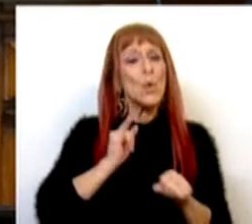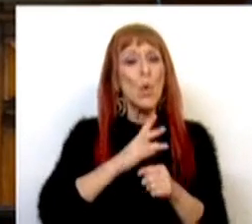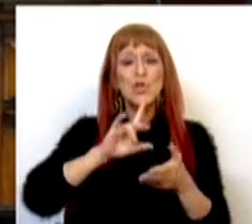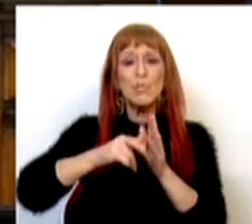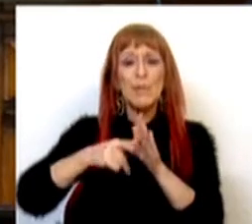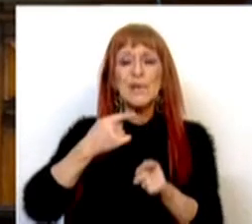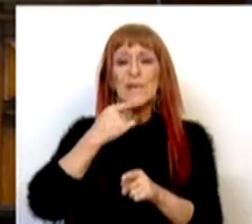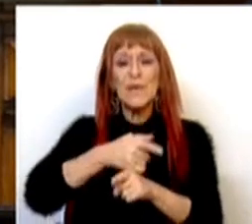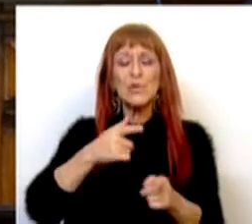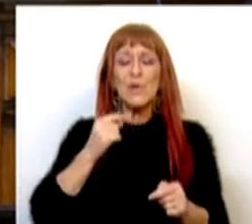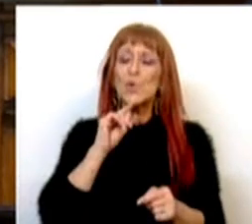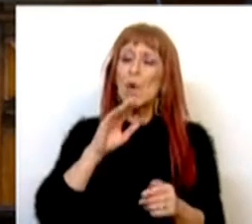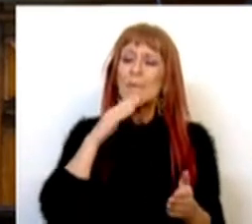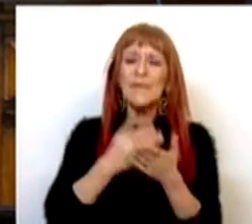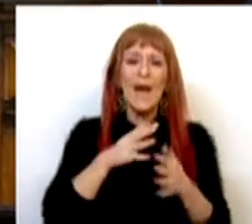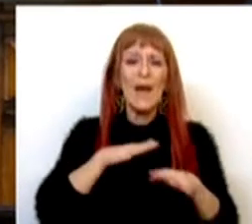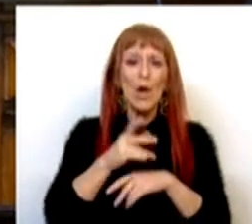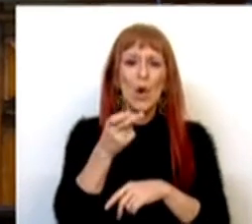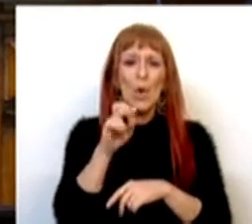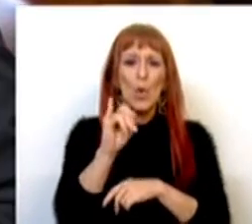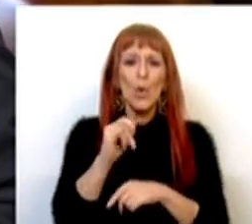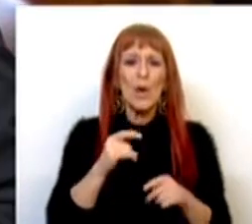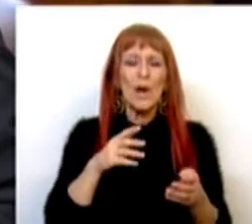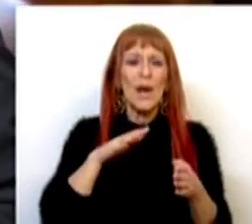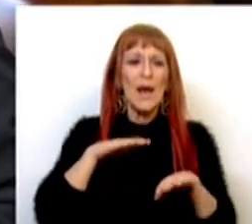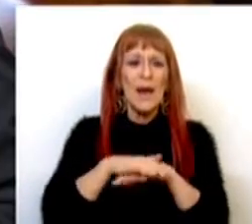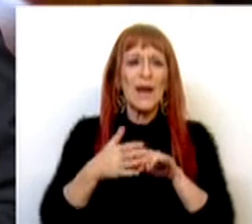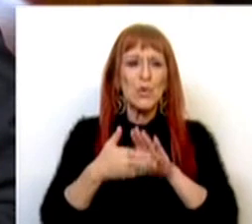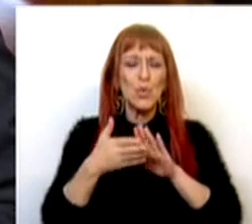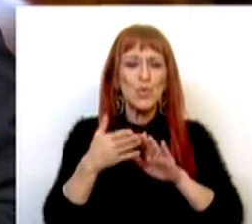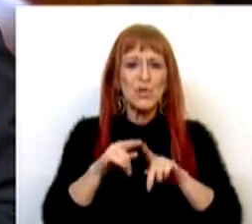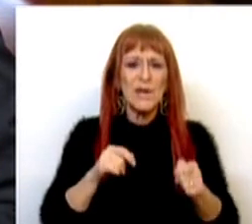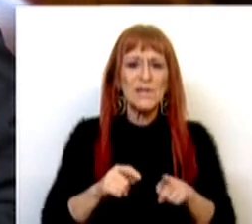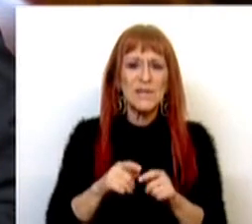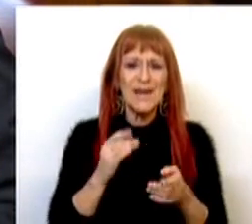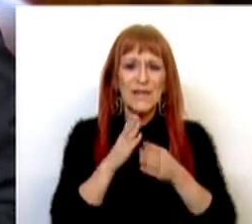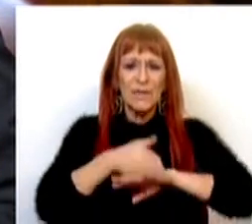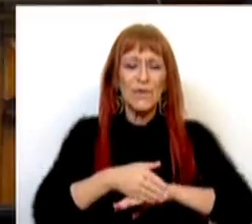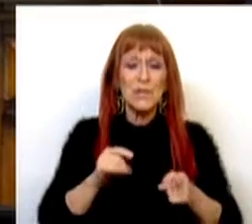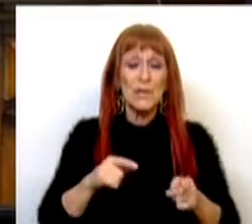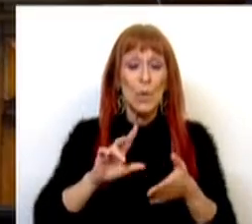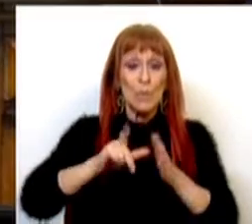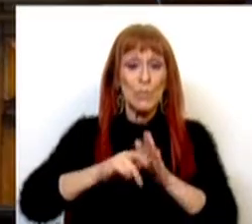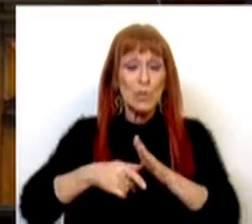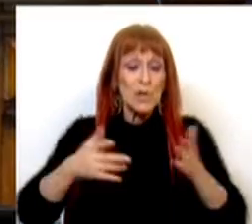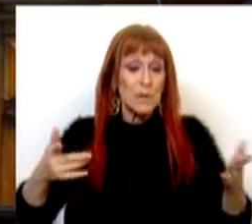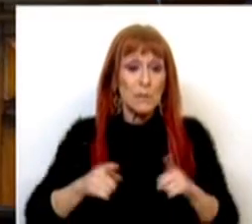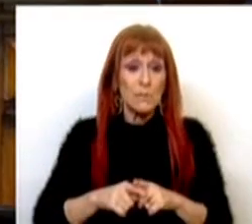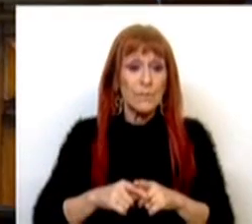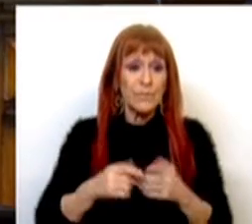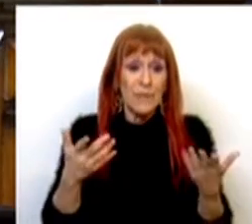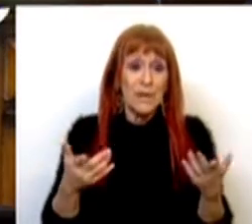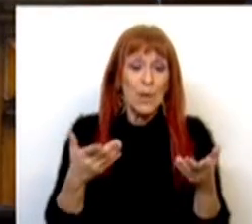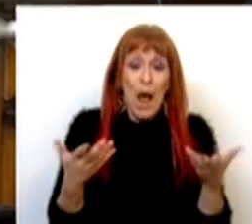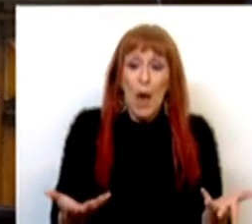projetos, como refere a chamada Rede RUI, não é? Redes Urgentes de Intervenção ou Agir VD, são projetos que